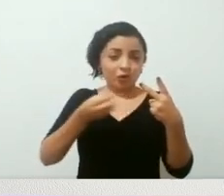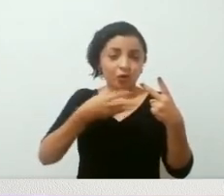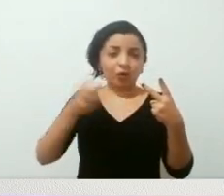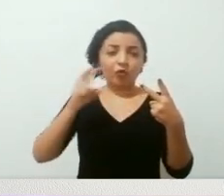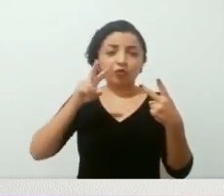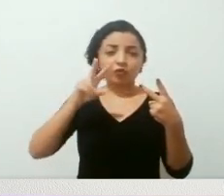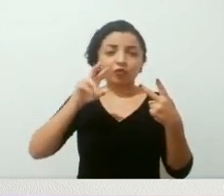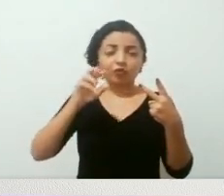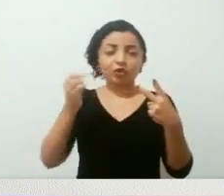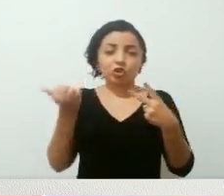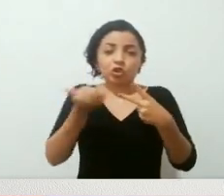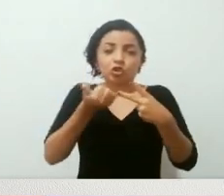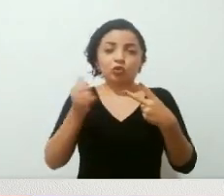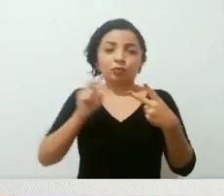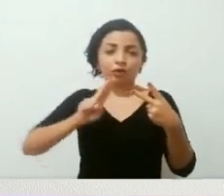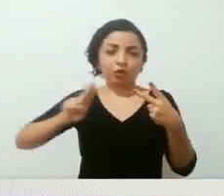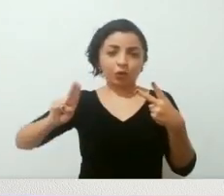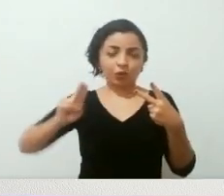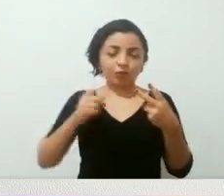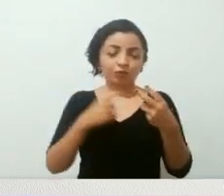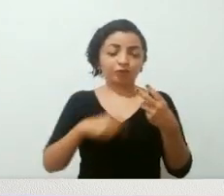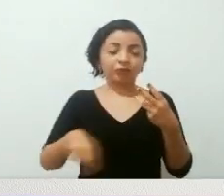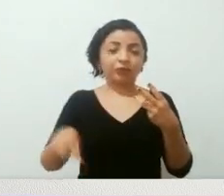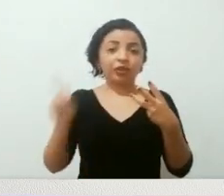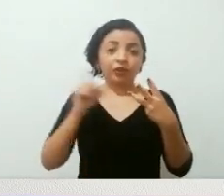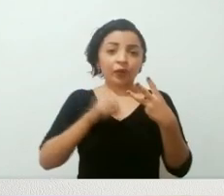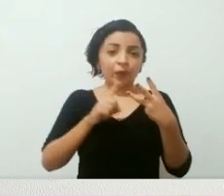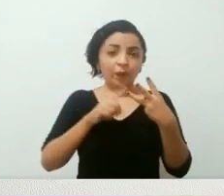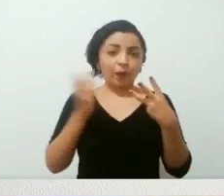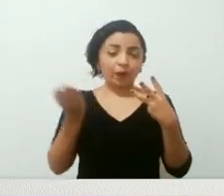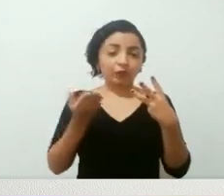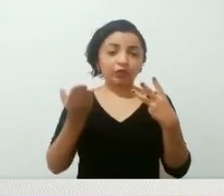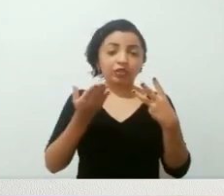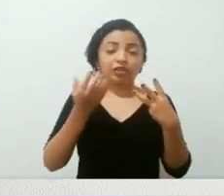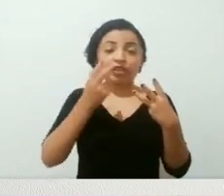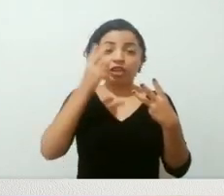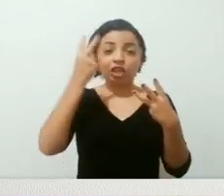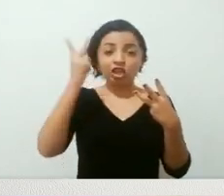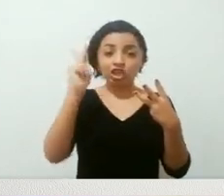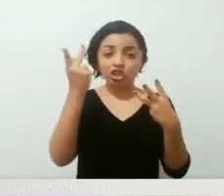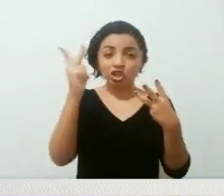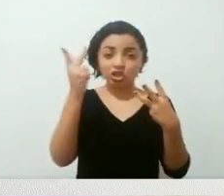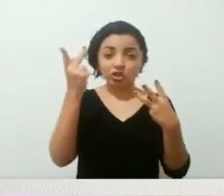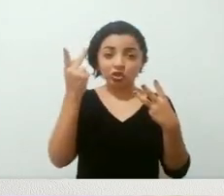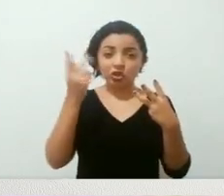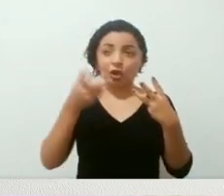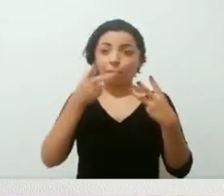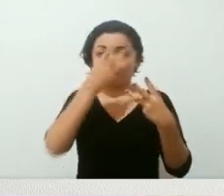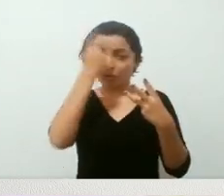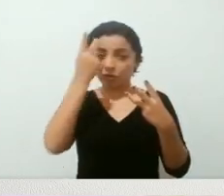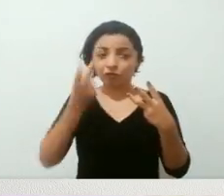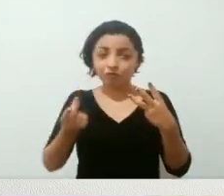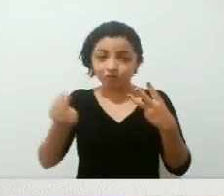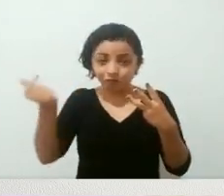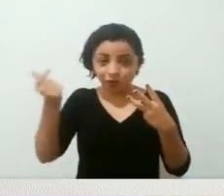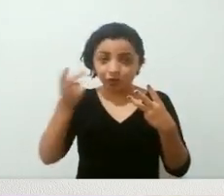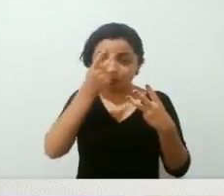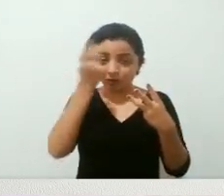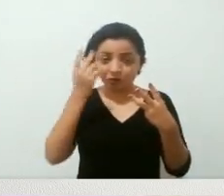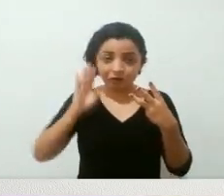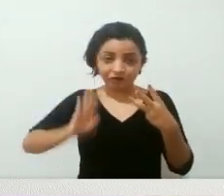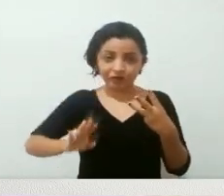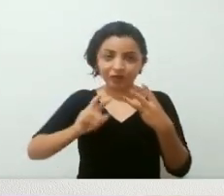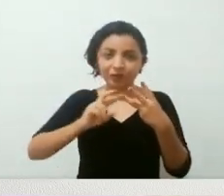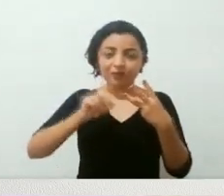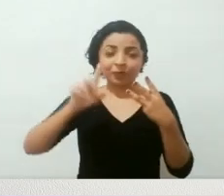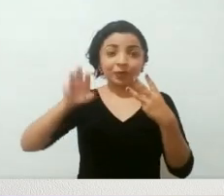volume. Mas hoje, a vai falar de história de quem foge e de quem fica, que é o terceiro volume, nesse nosso tradicional vídeo de resenhas. E eu